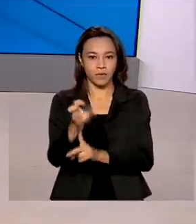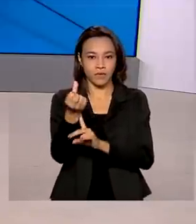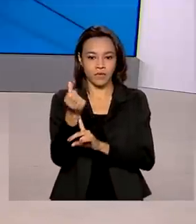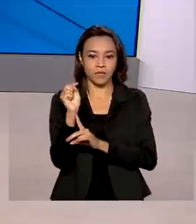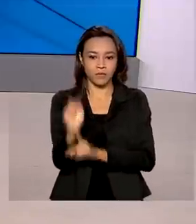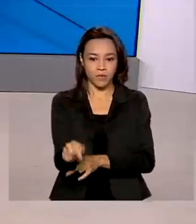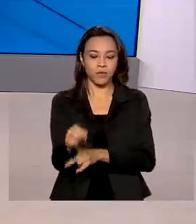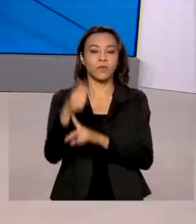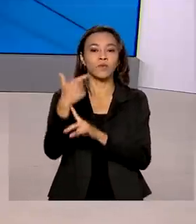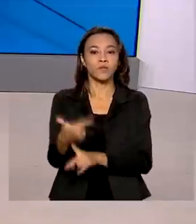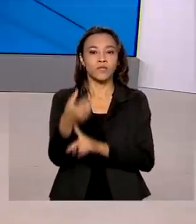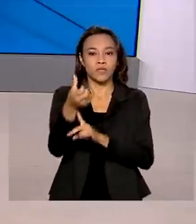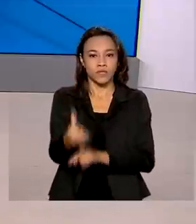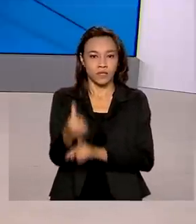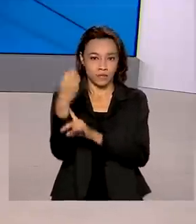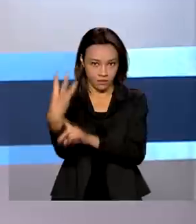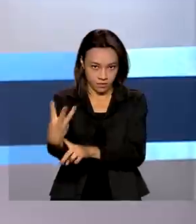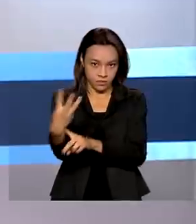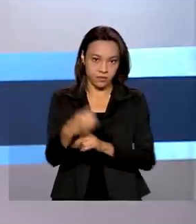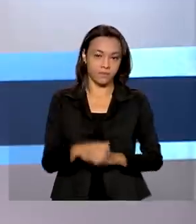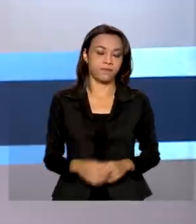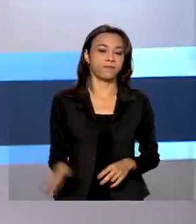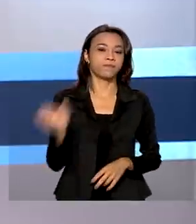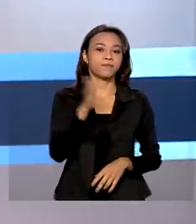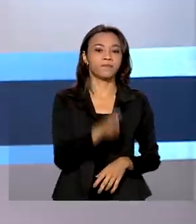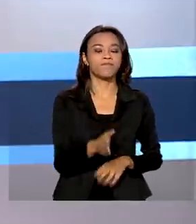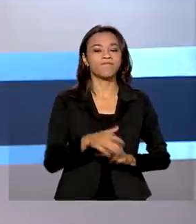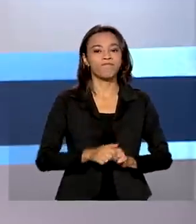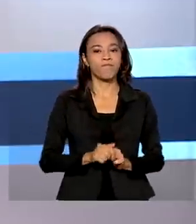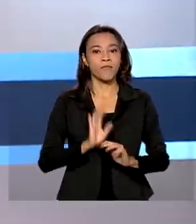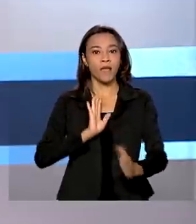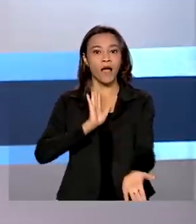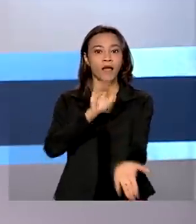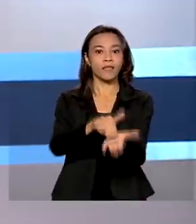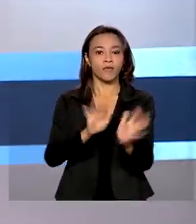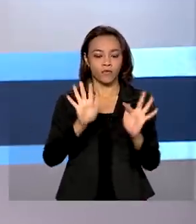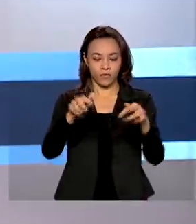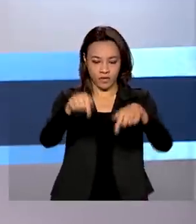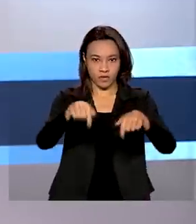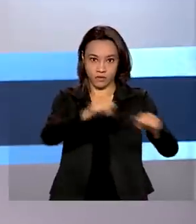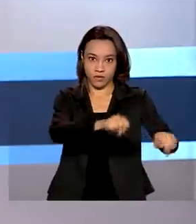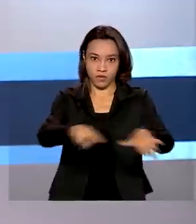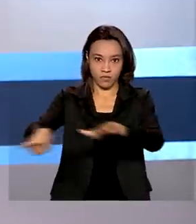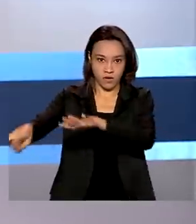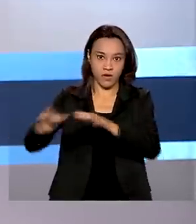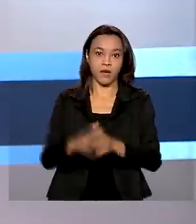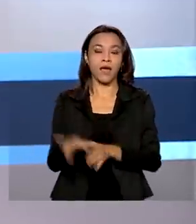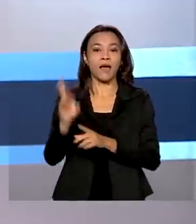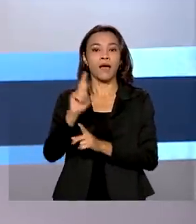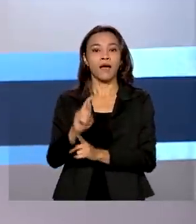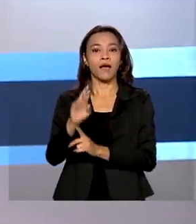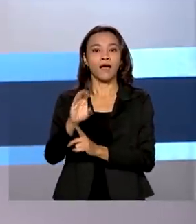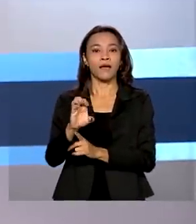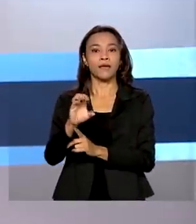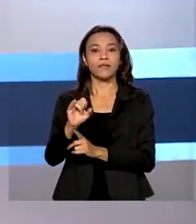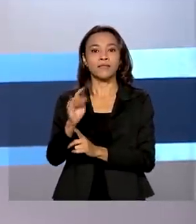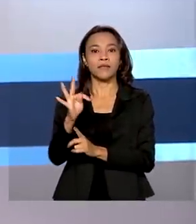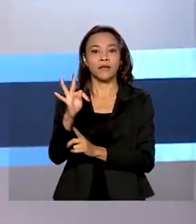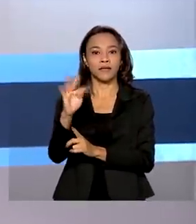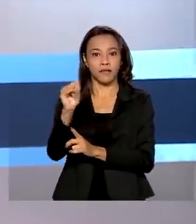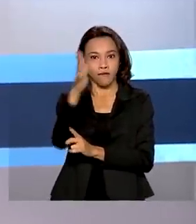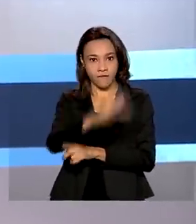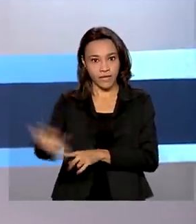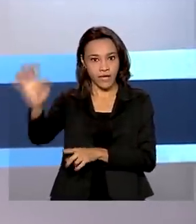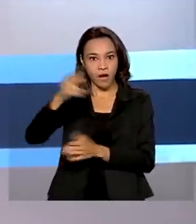.263. Até o final desta semana, a Receita Federal vai enviar cartas a contribuintes